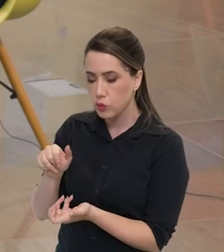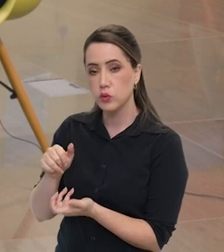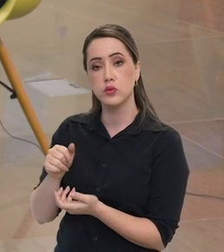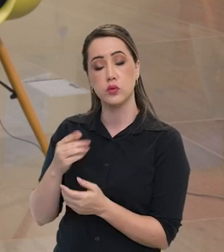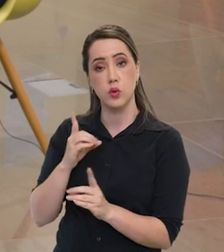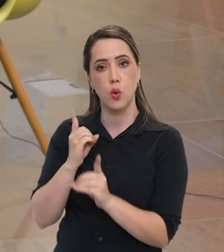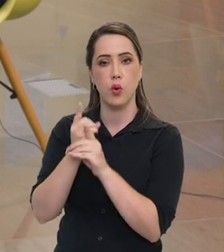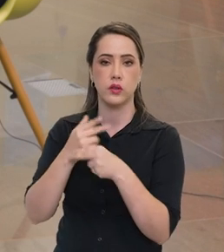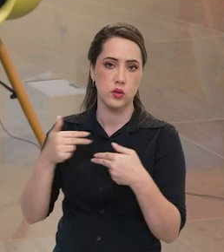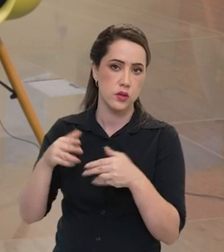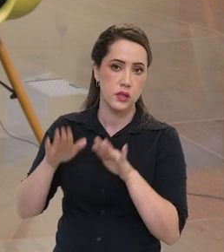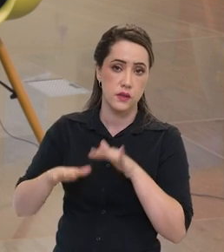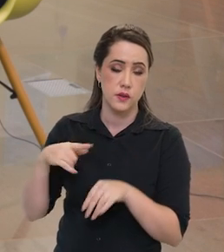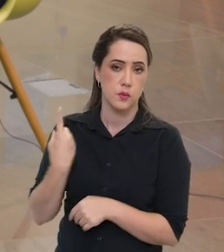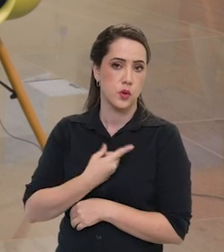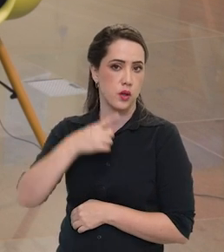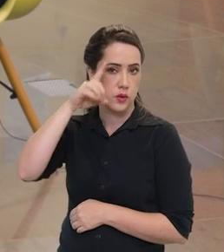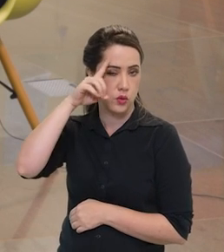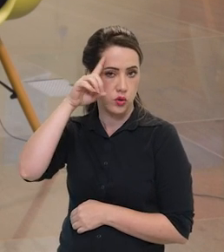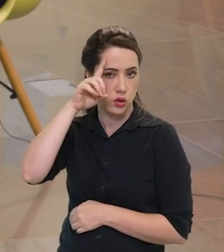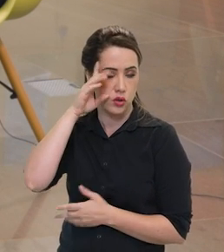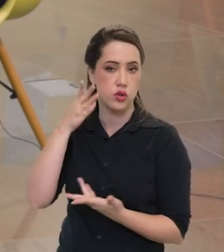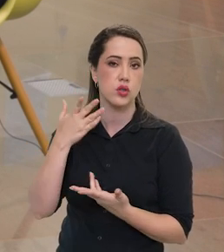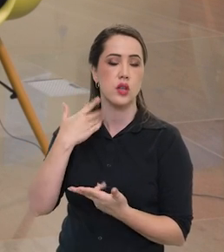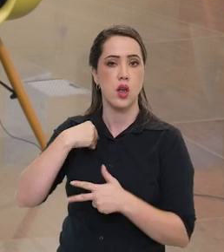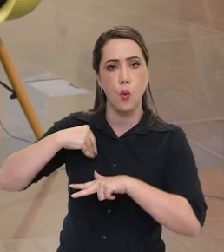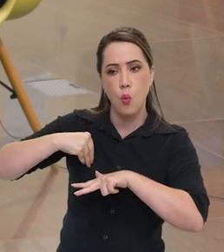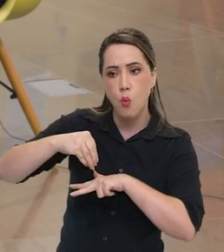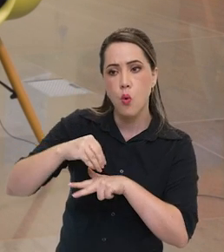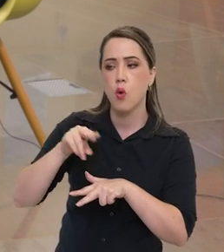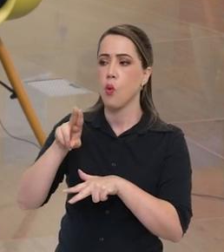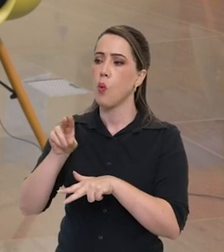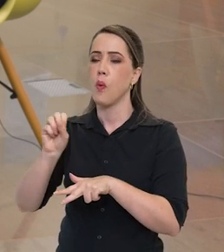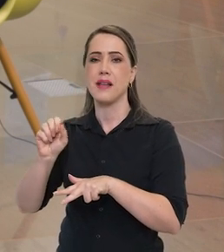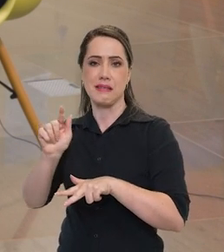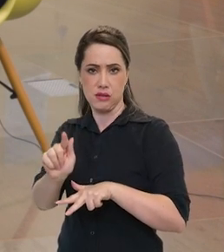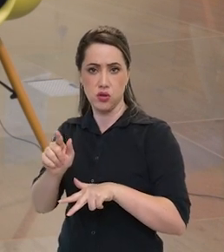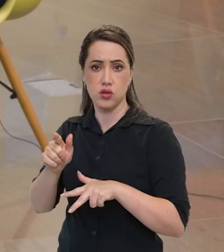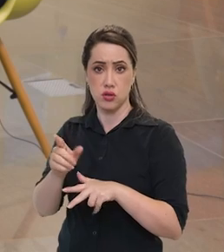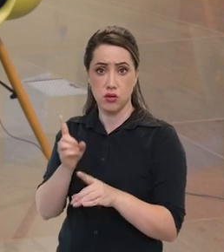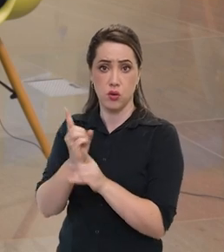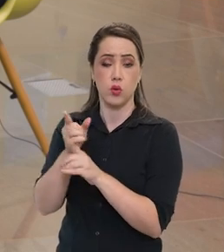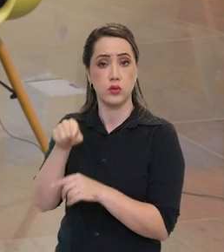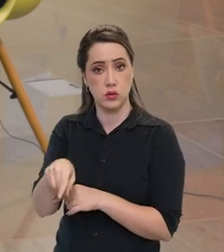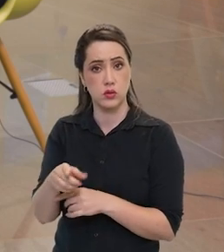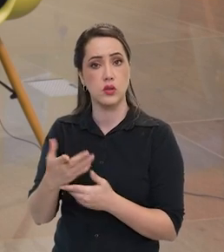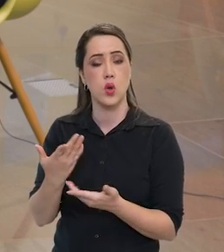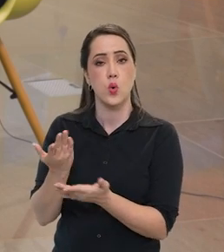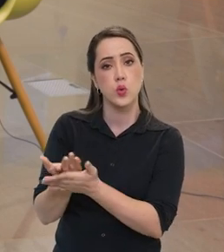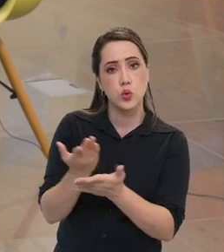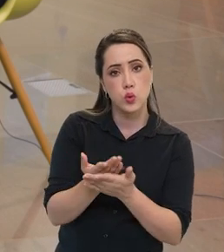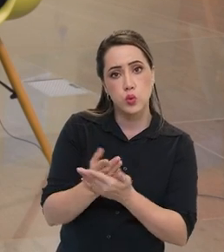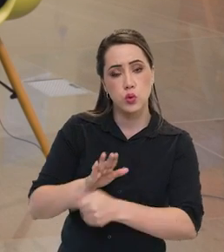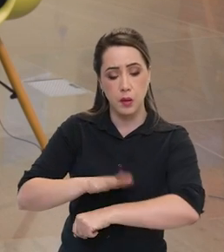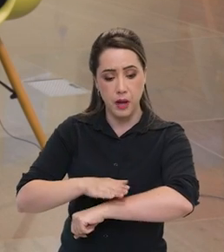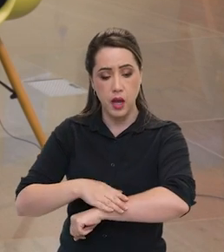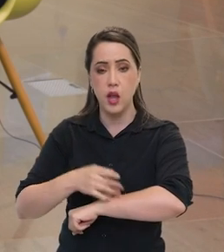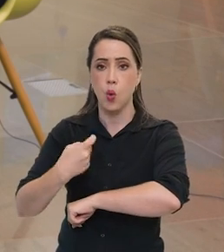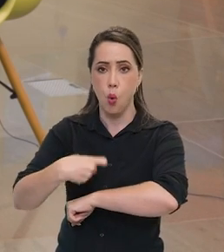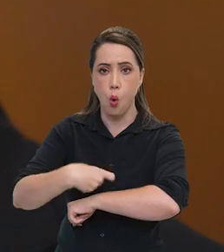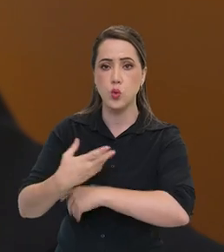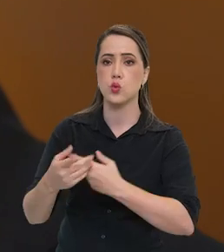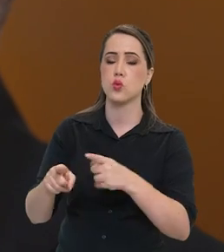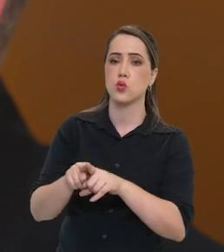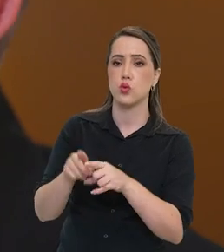que servem para o nosso dia a dia. O ultrassom surgiu assim, estudo sobre osteoporose. Osteoporose no